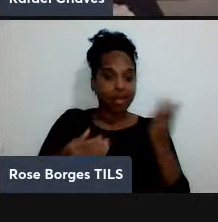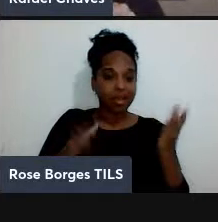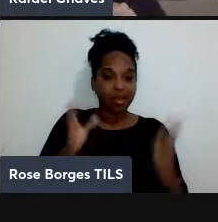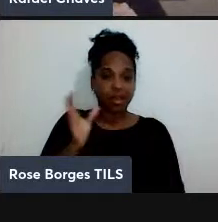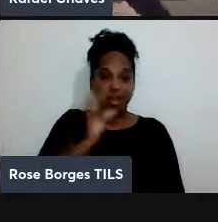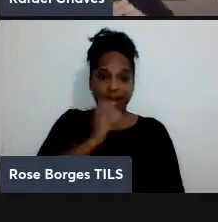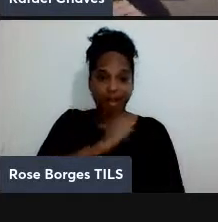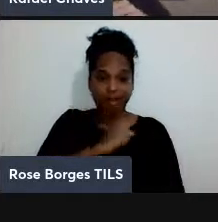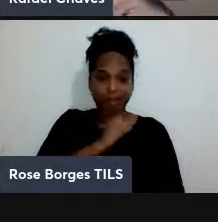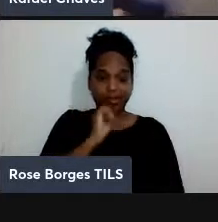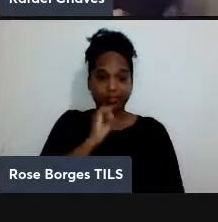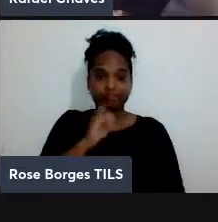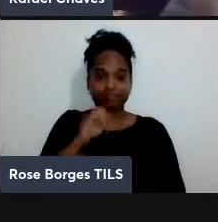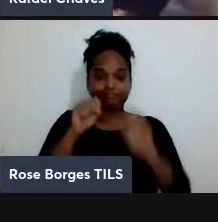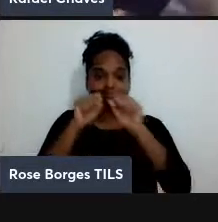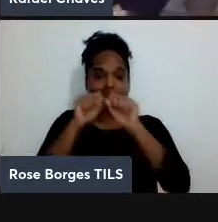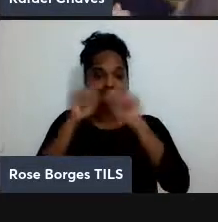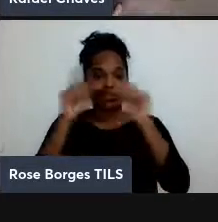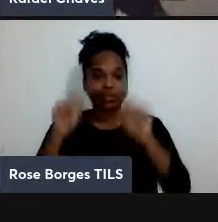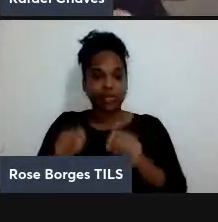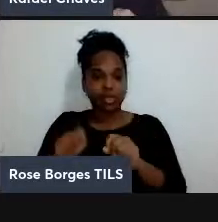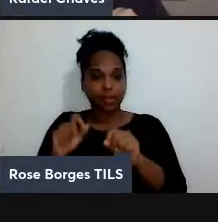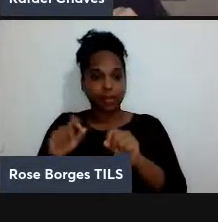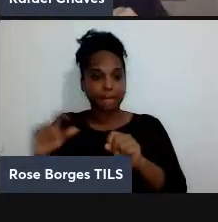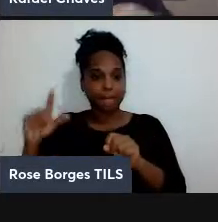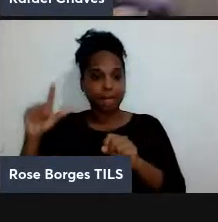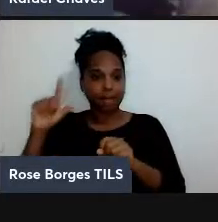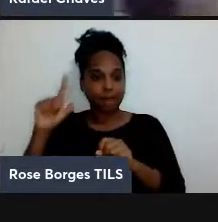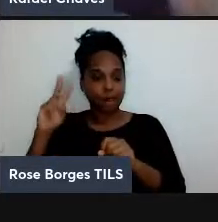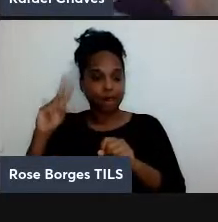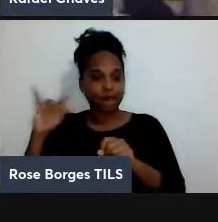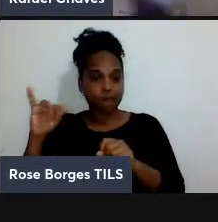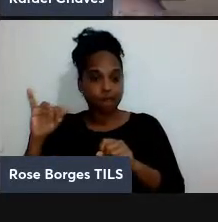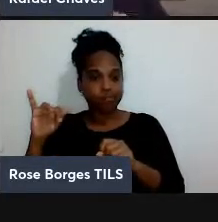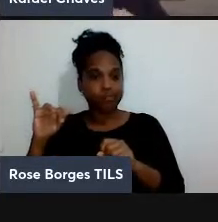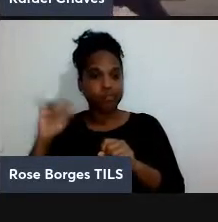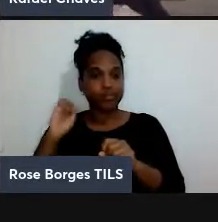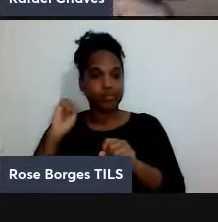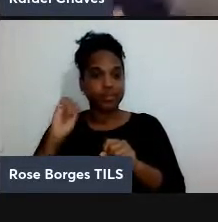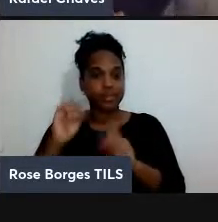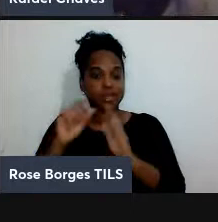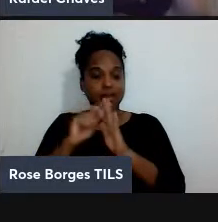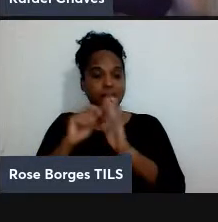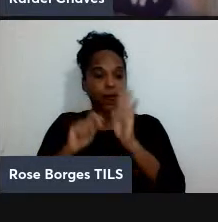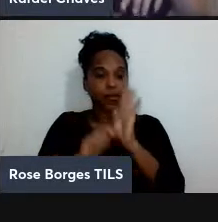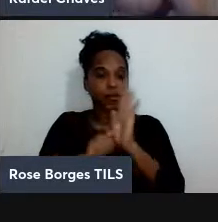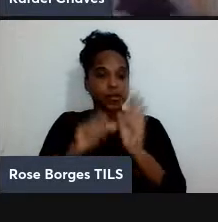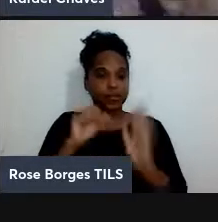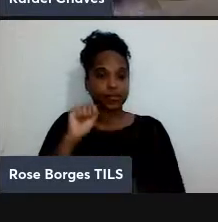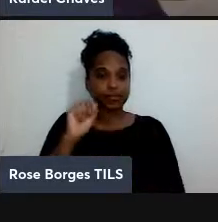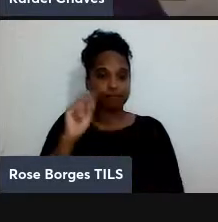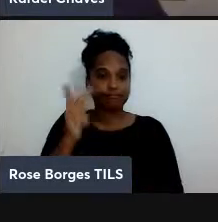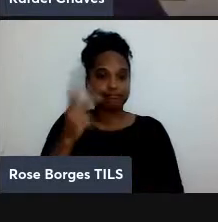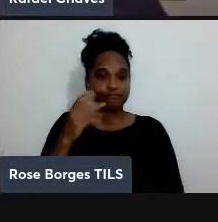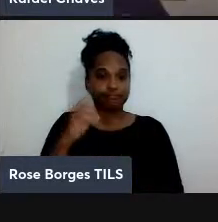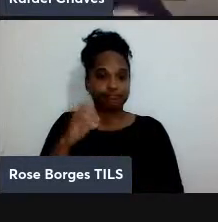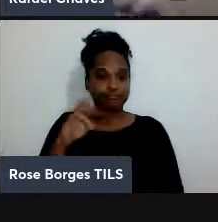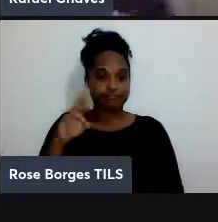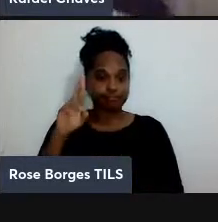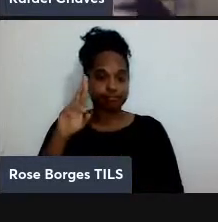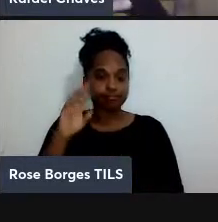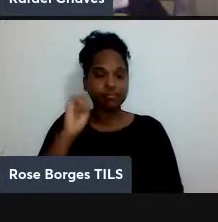quântico ou seja se eu quiser rodar o algoritmo de Schor eu vou precisar de um computador quântico não sei com um milhão de qubits